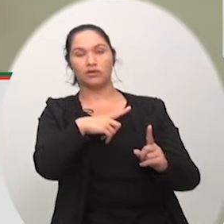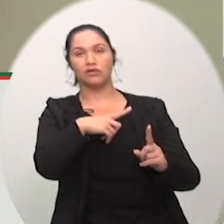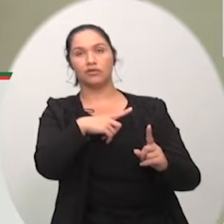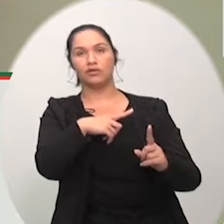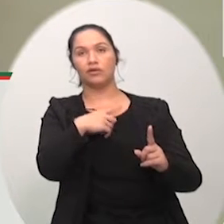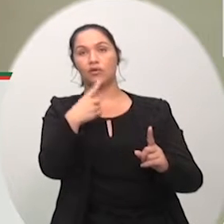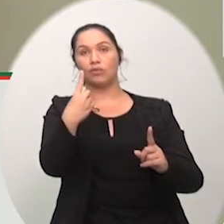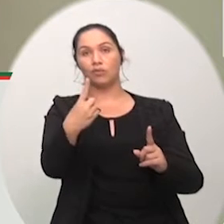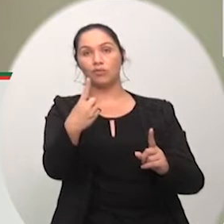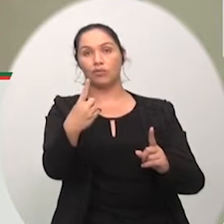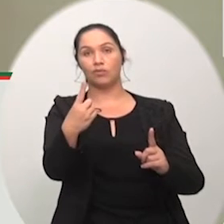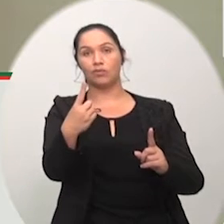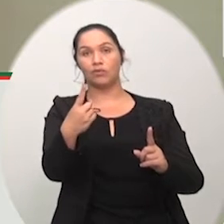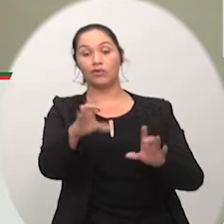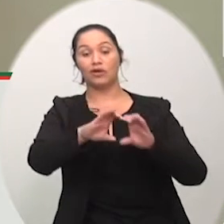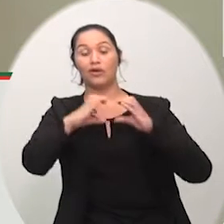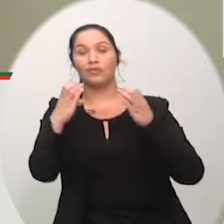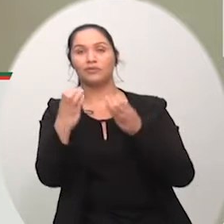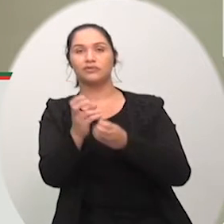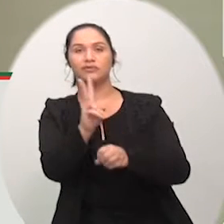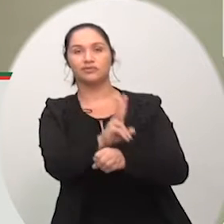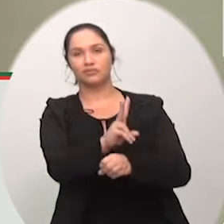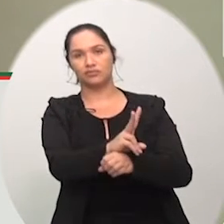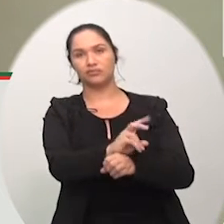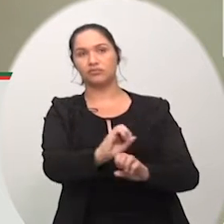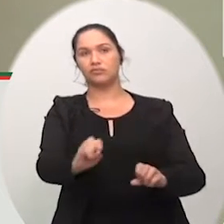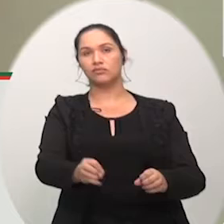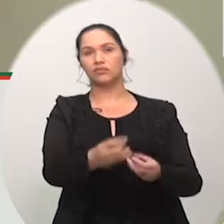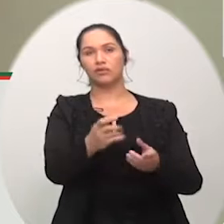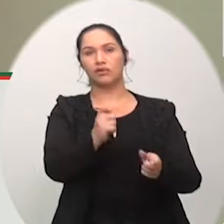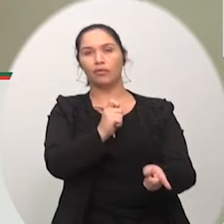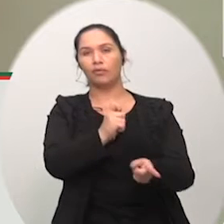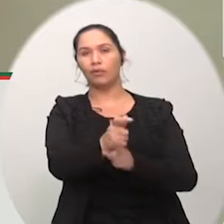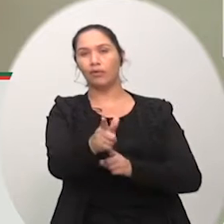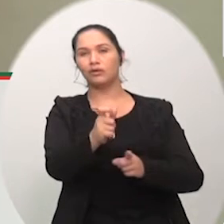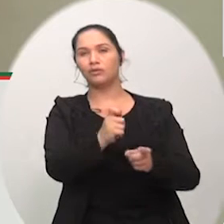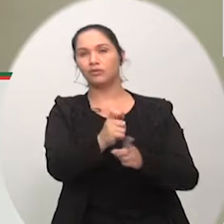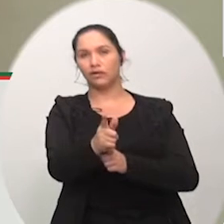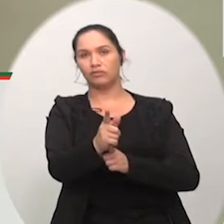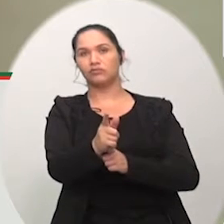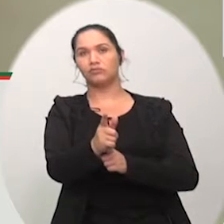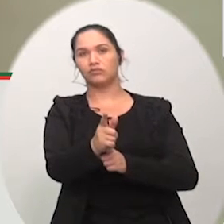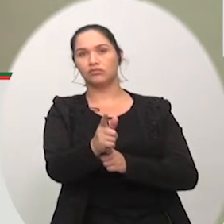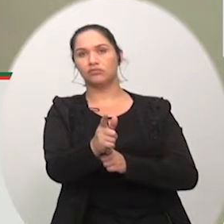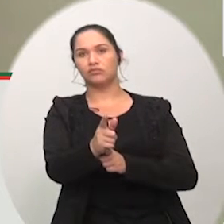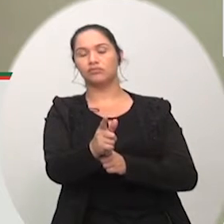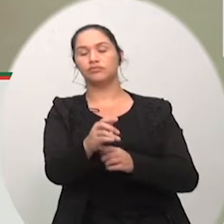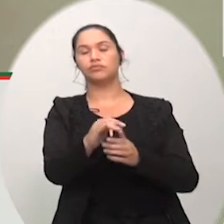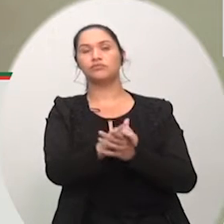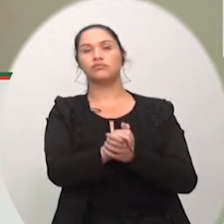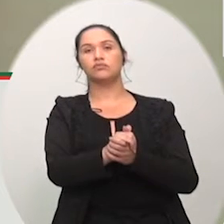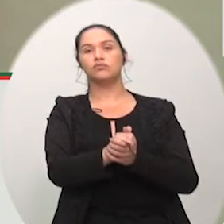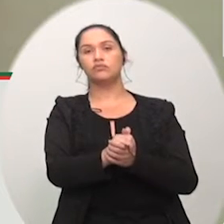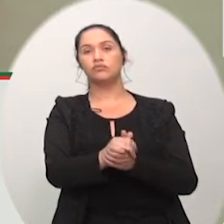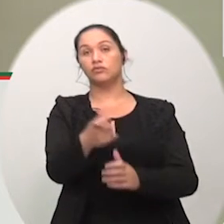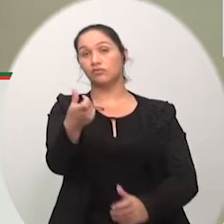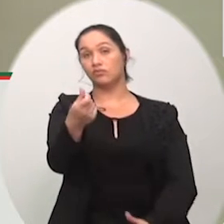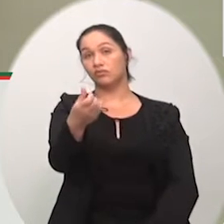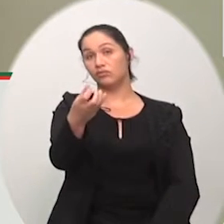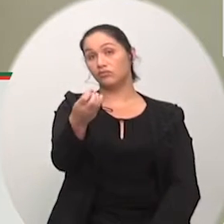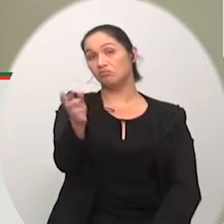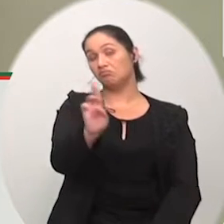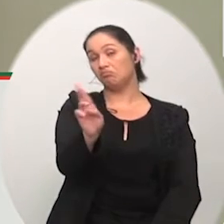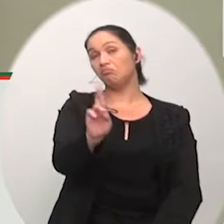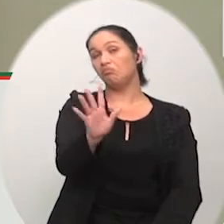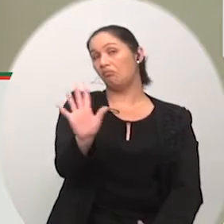o aluguel da capela naquele cemitério custa para o associado que lá paga sua contribuição 60 reais